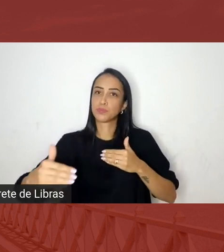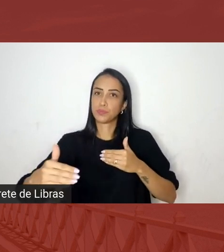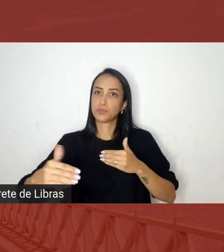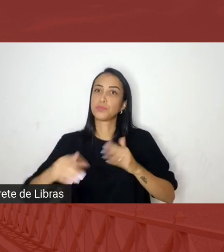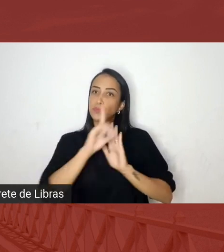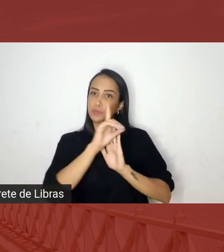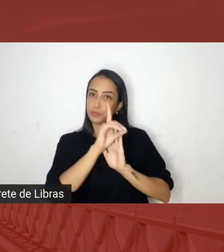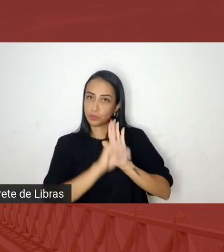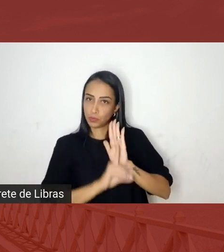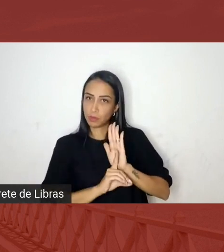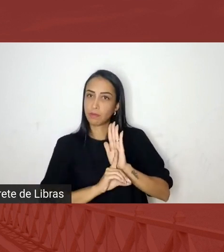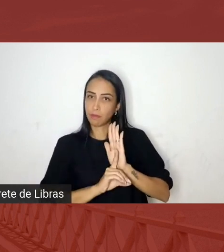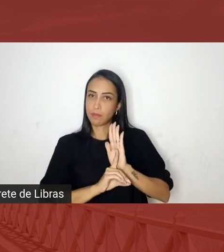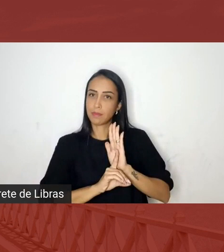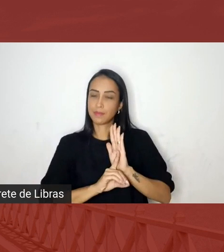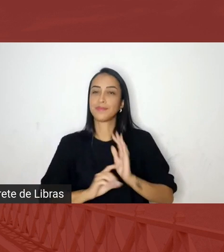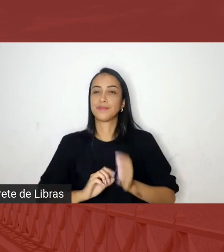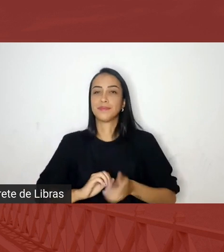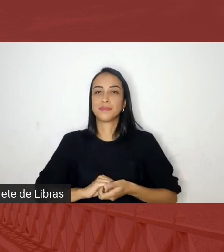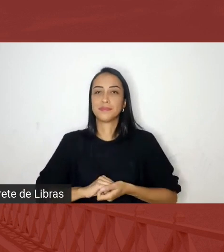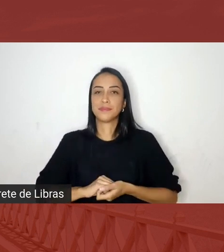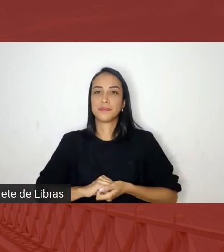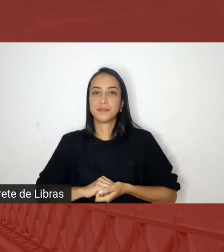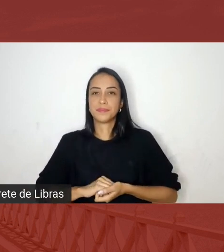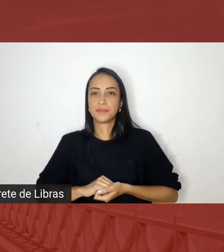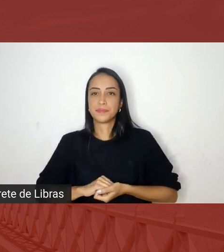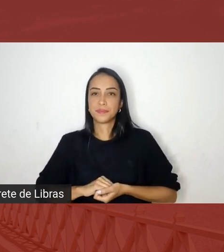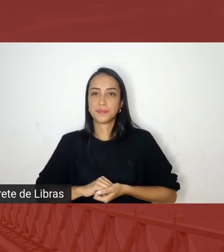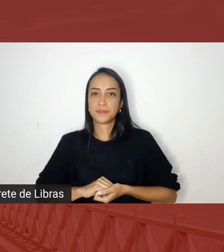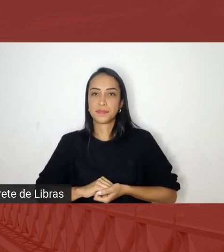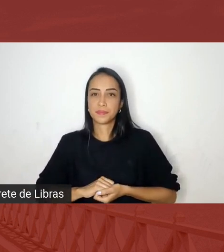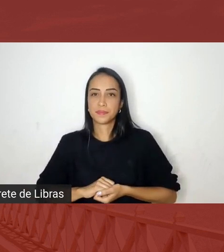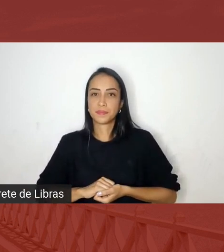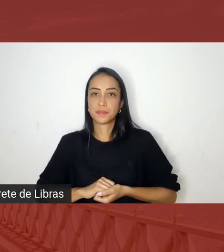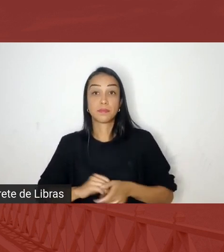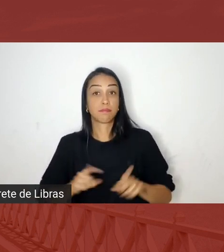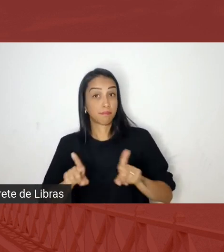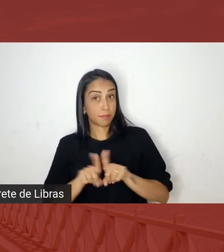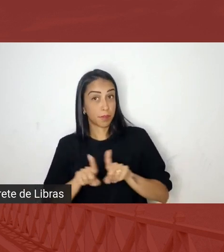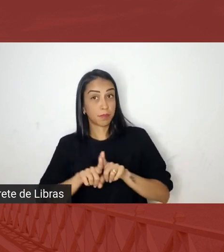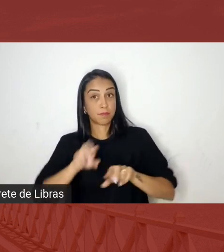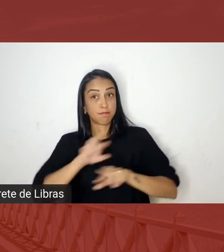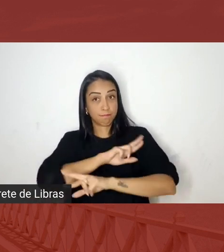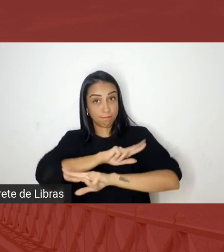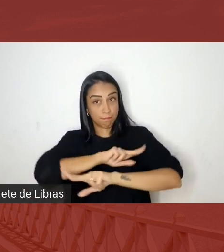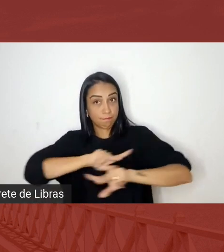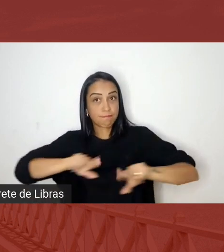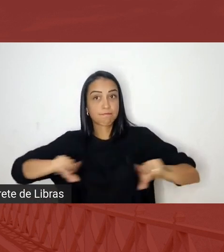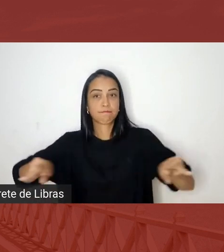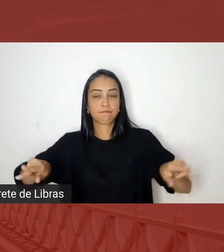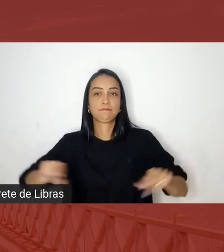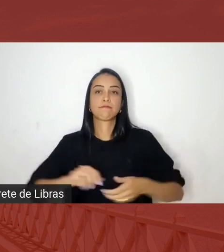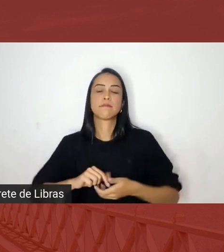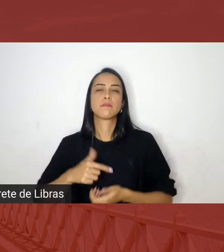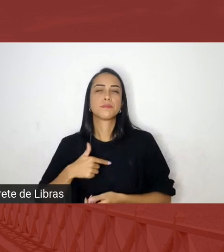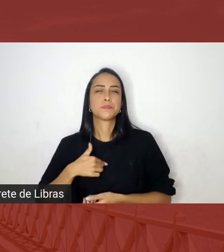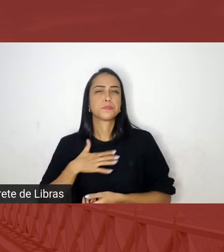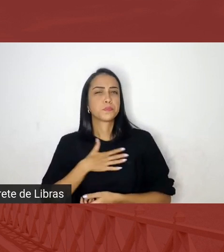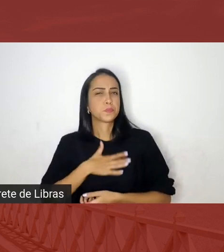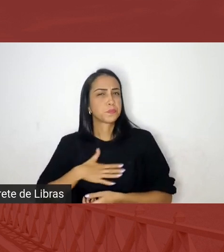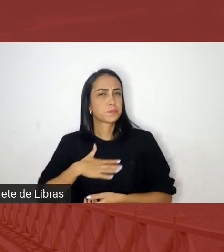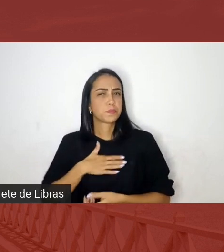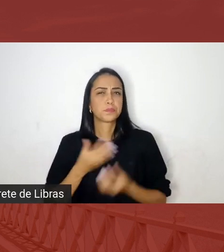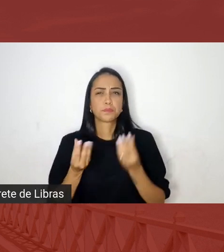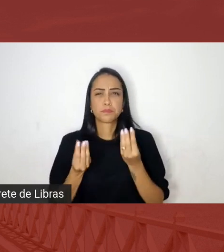cidadania é e da diversidade eu gostaria muito de refletir um pouco